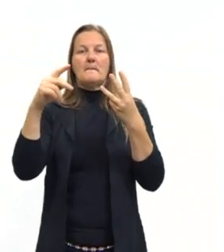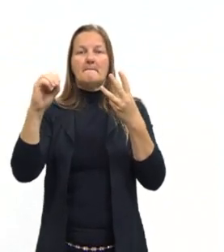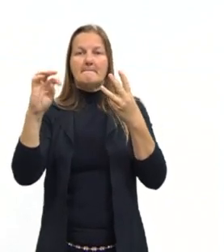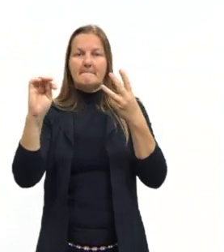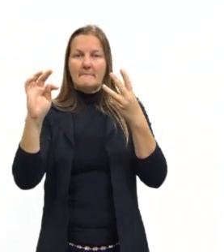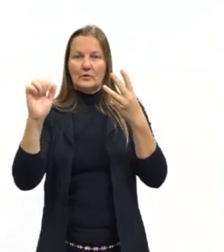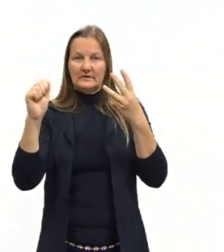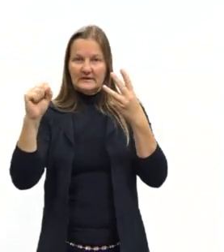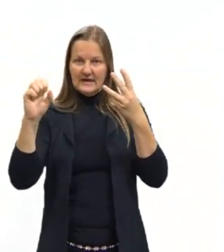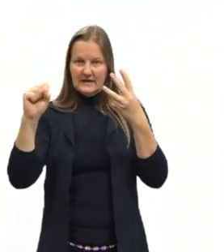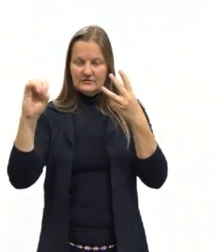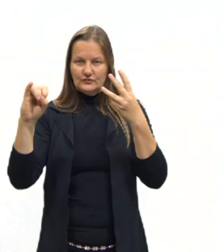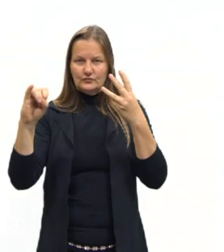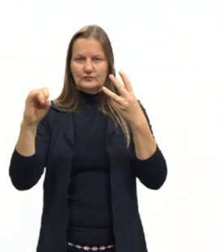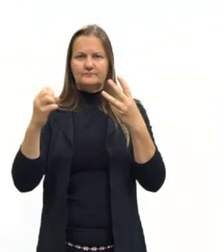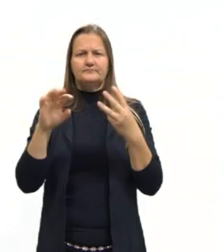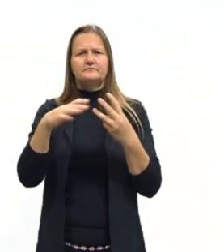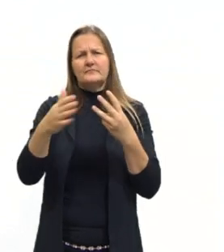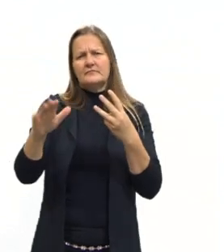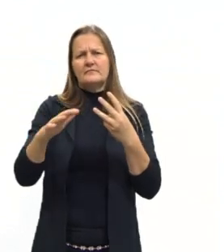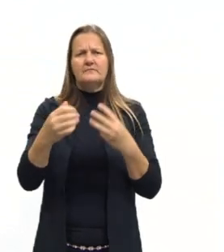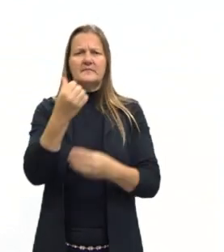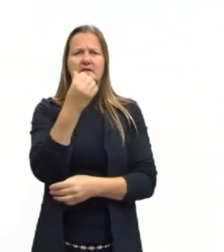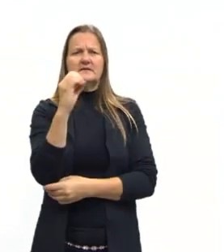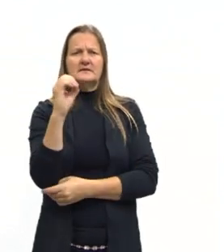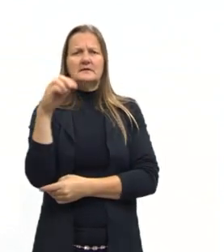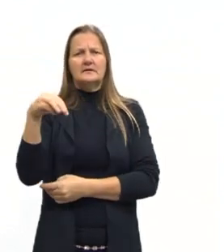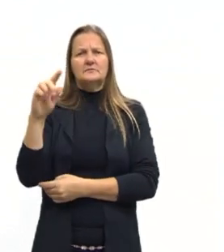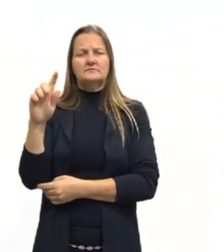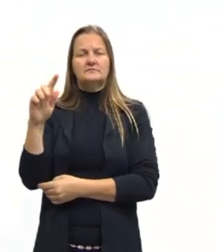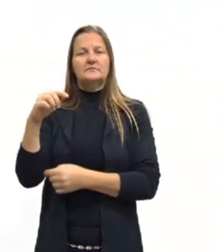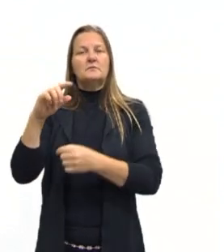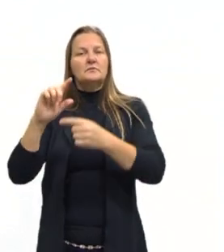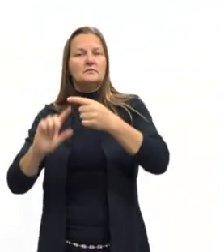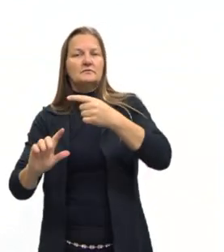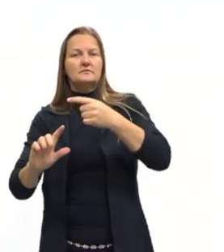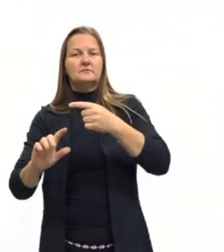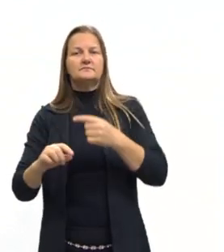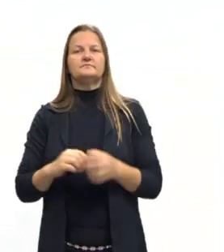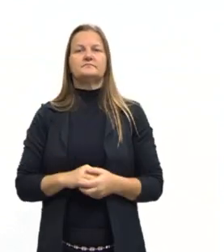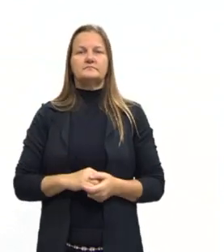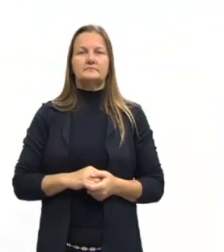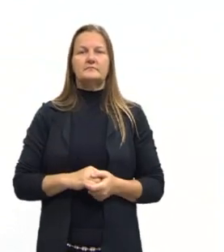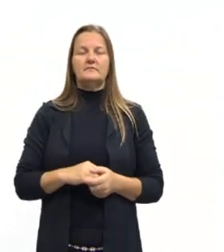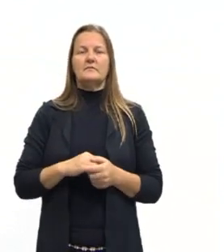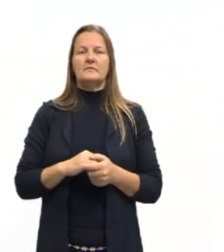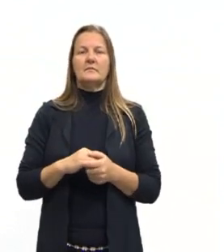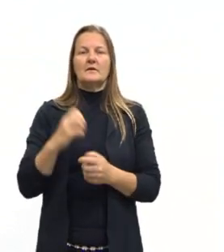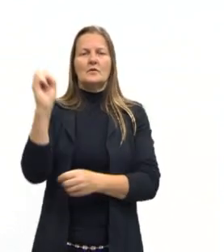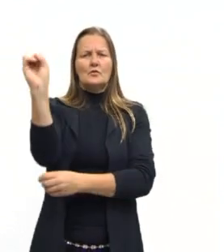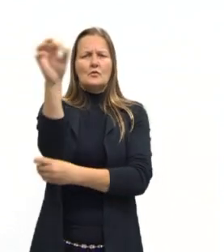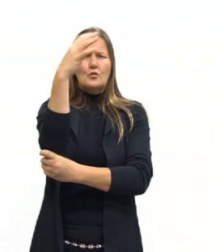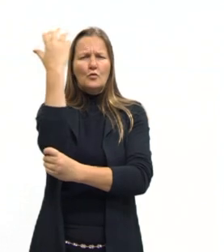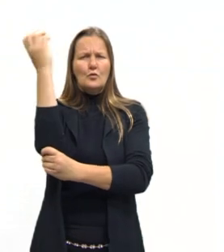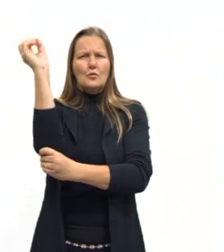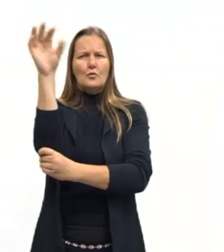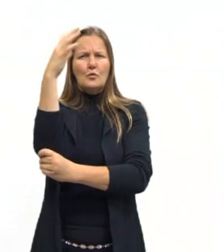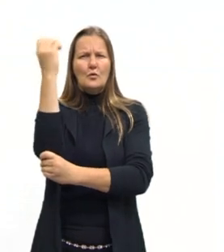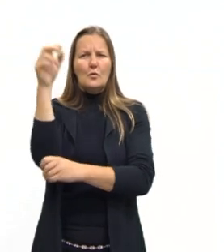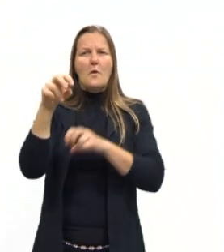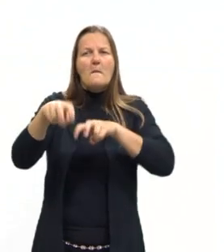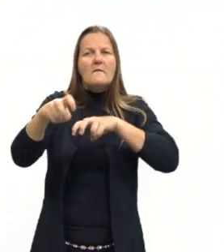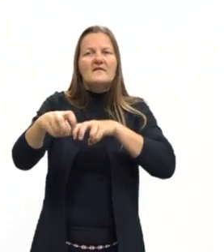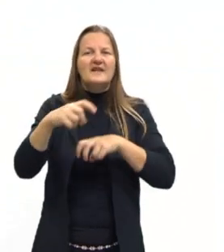357 miligramas por litro, 60 miligramas por litro e 2034 miligramas por litro, respectivamente.